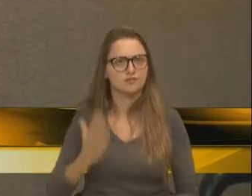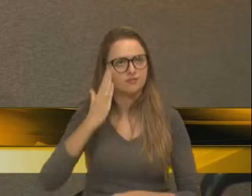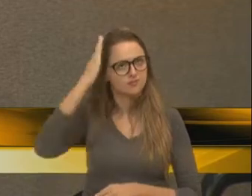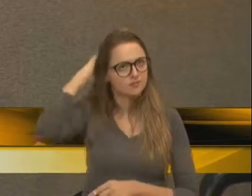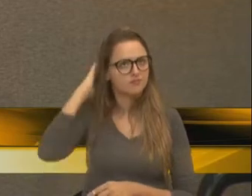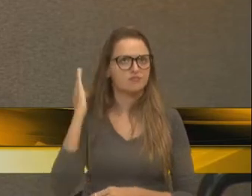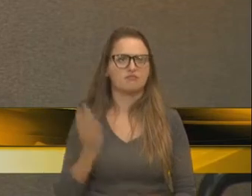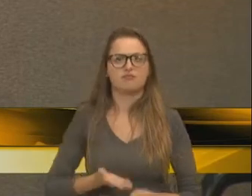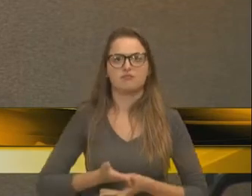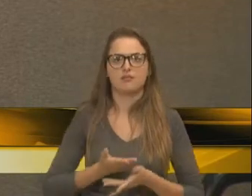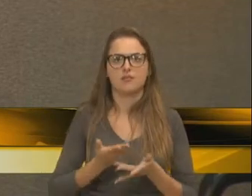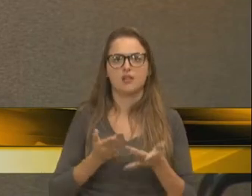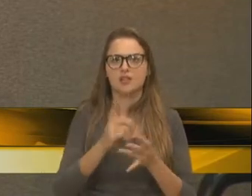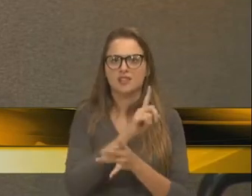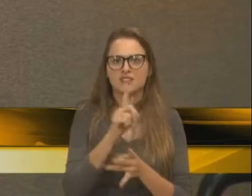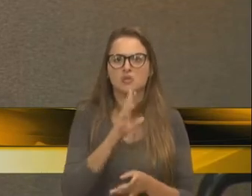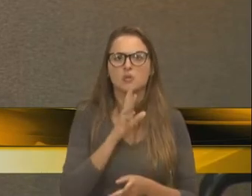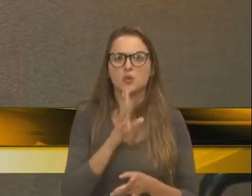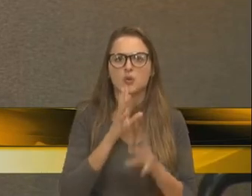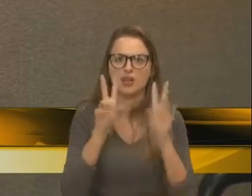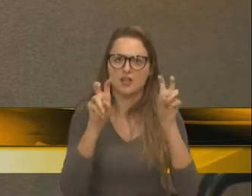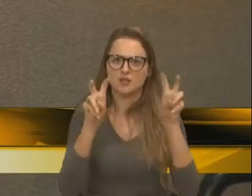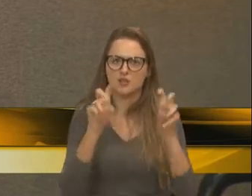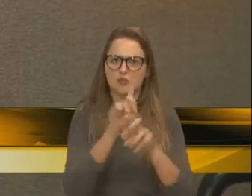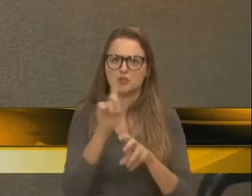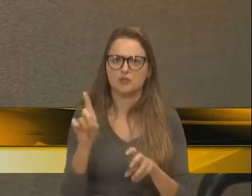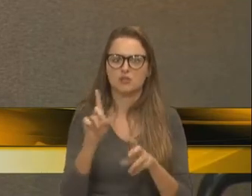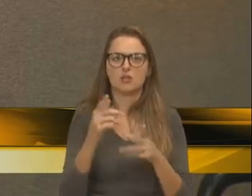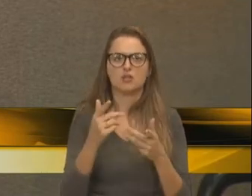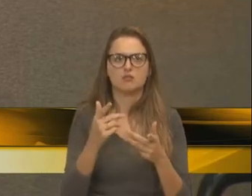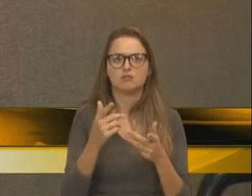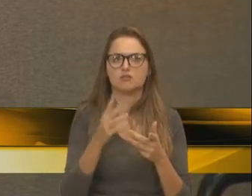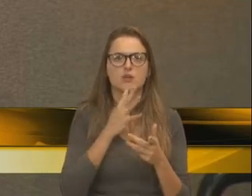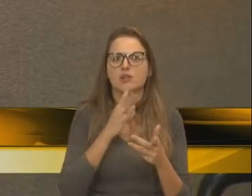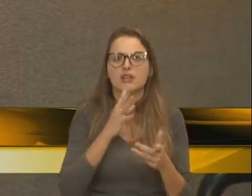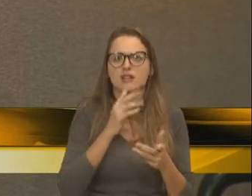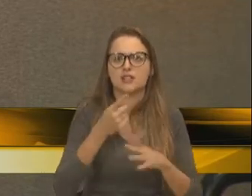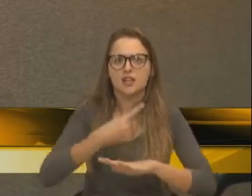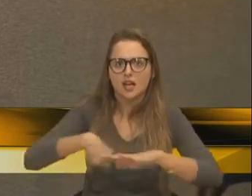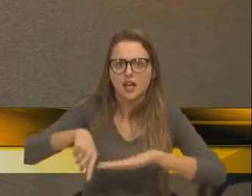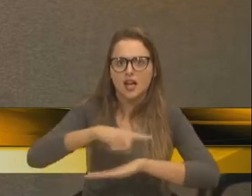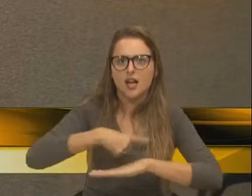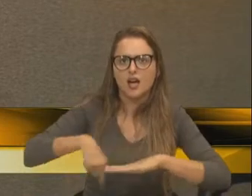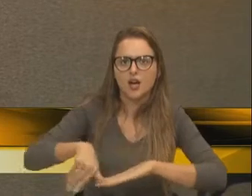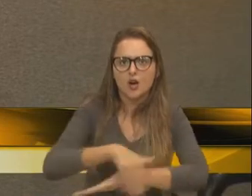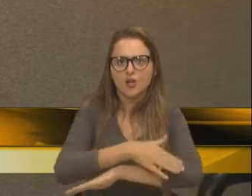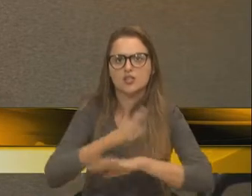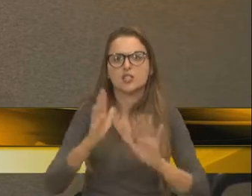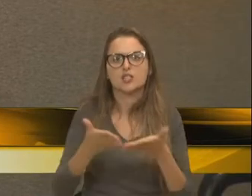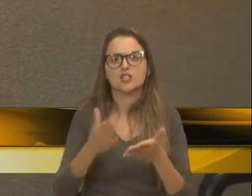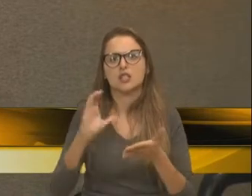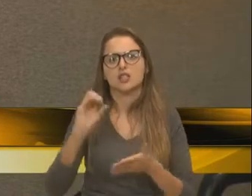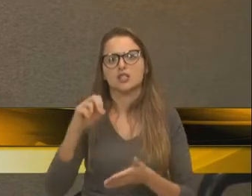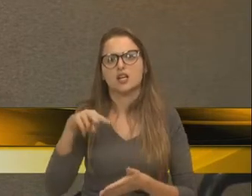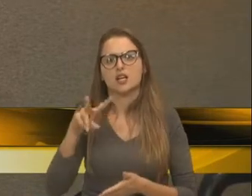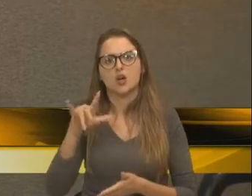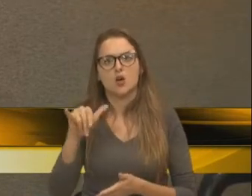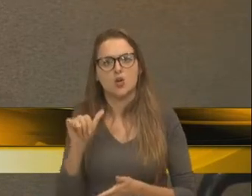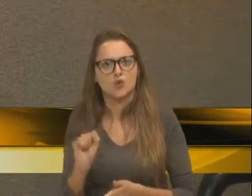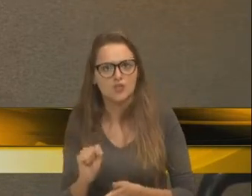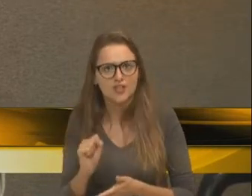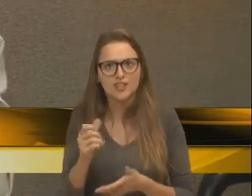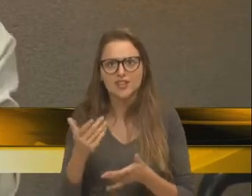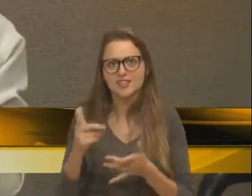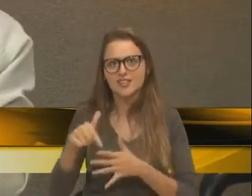ignorante do assunto, não conhece o assunto, esse trecho estava cedido para com vias. O